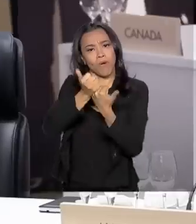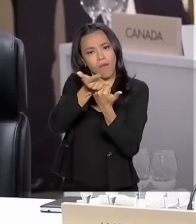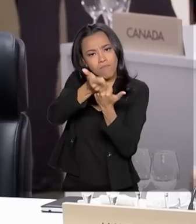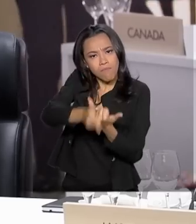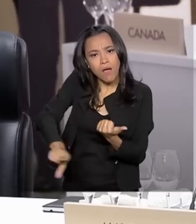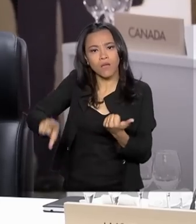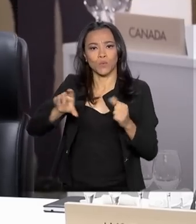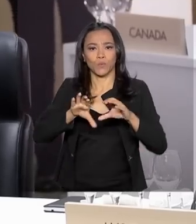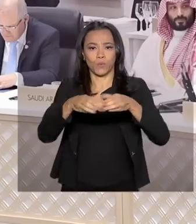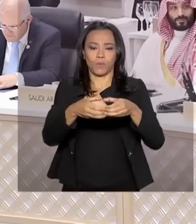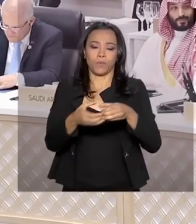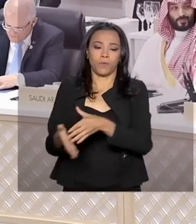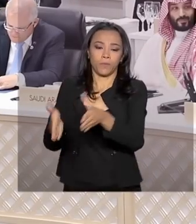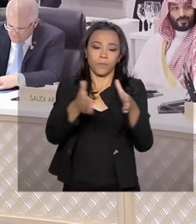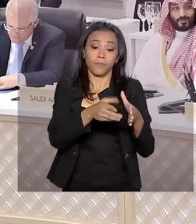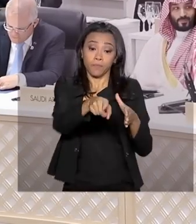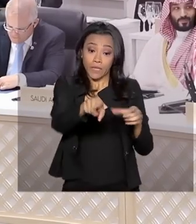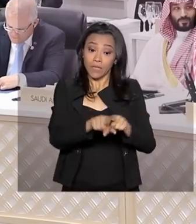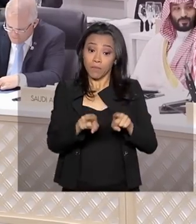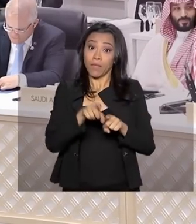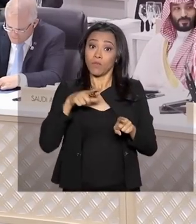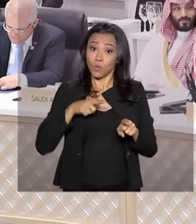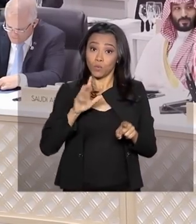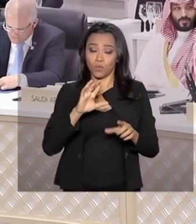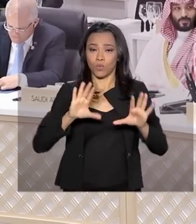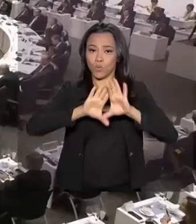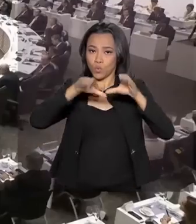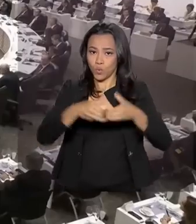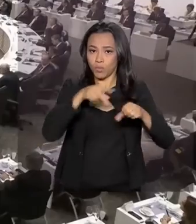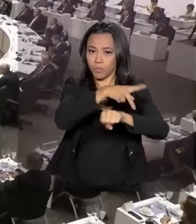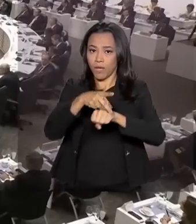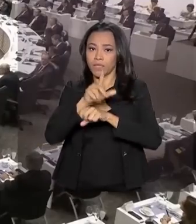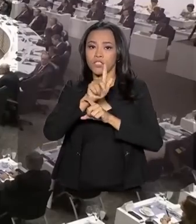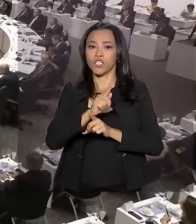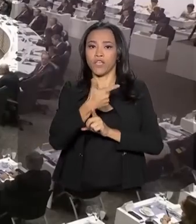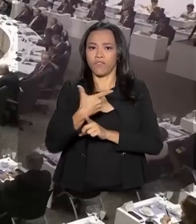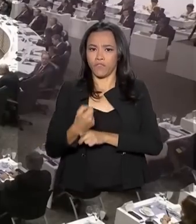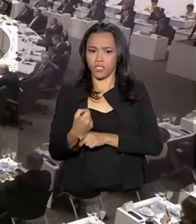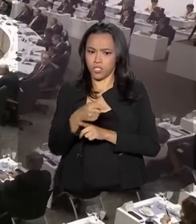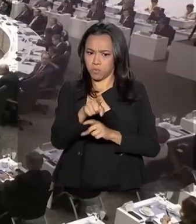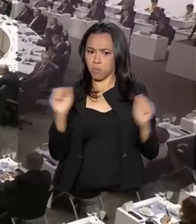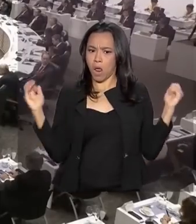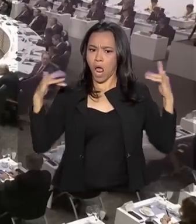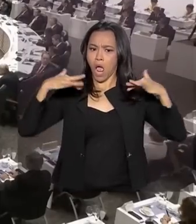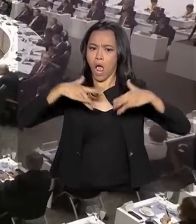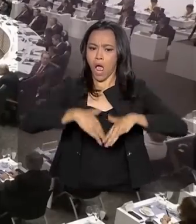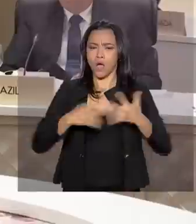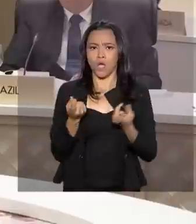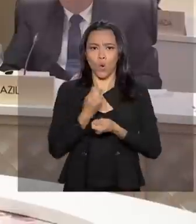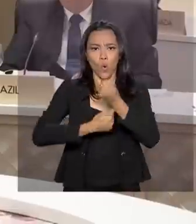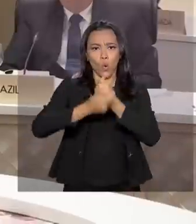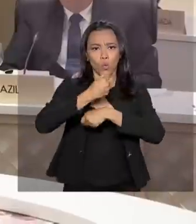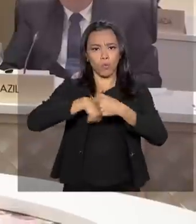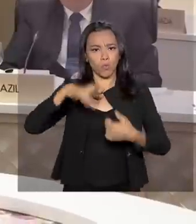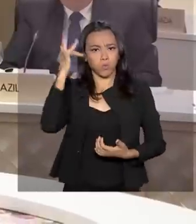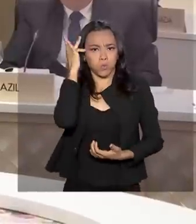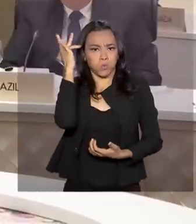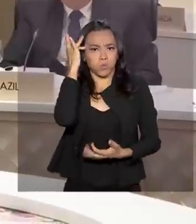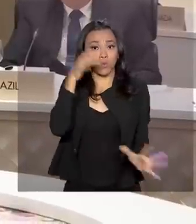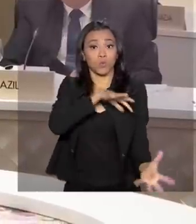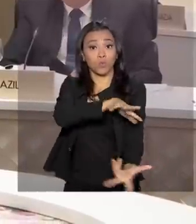presidente Jair Bolsonaro participou das primeiras reuniões com as maiores economias do mundo. Temas como